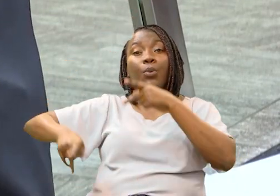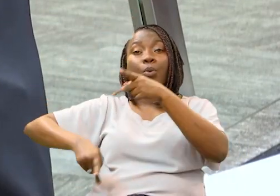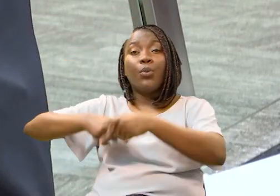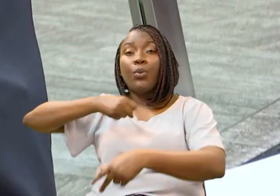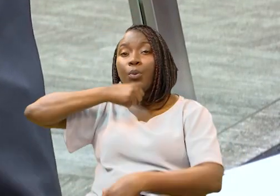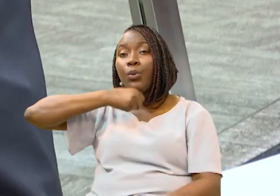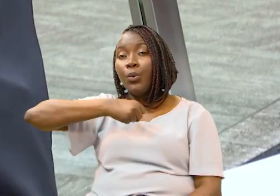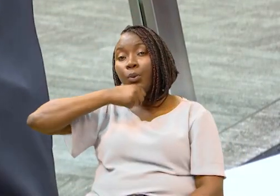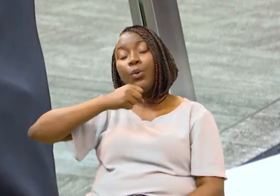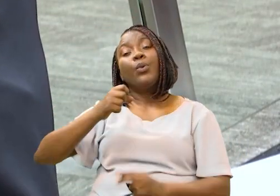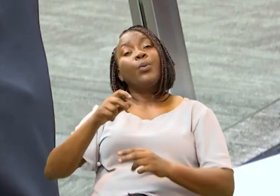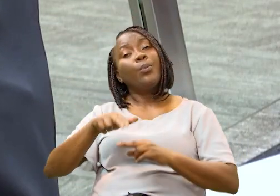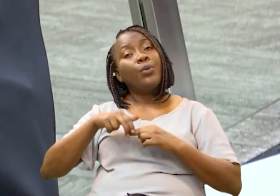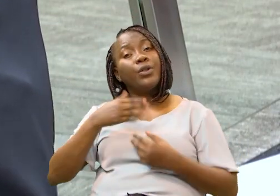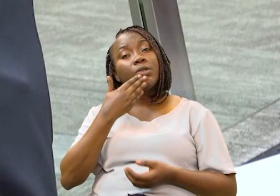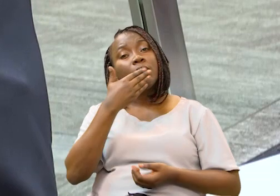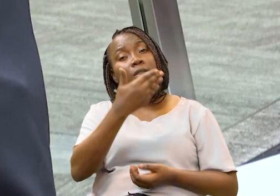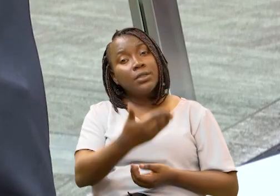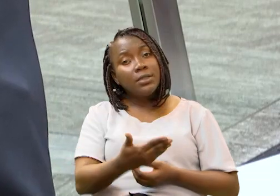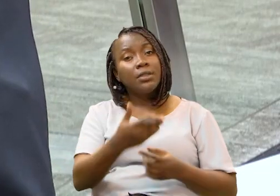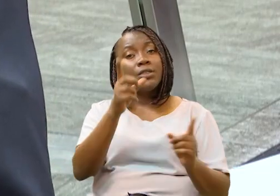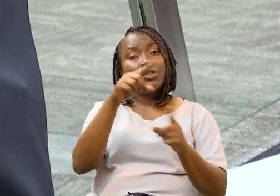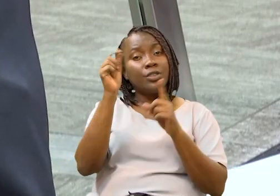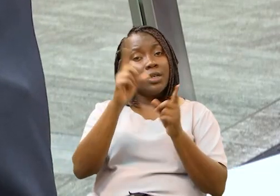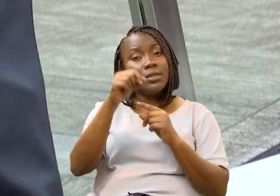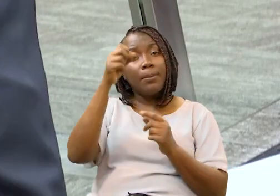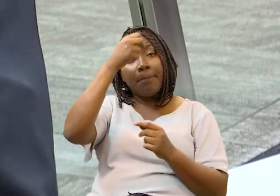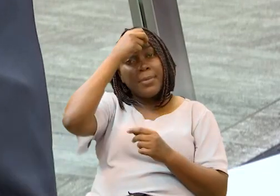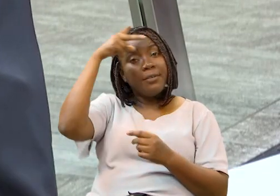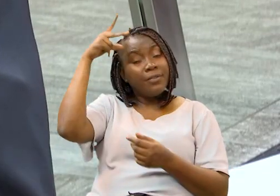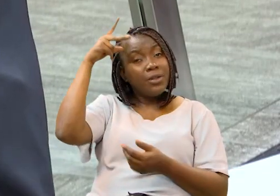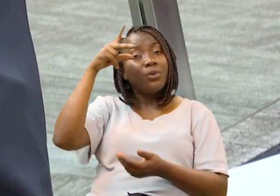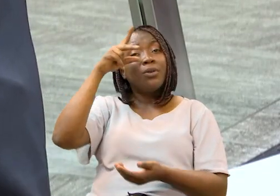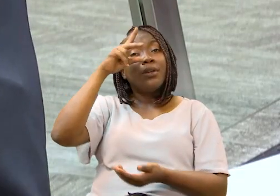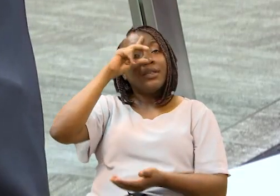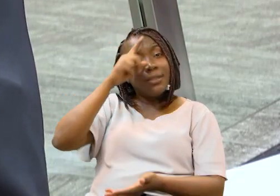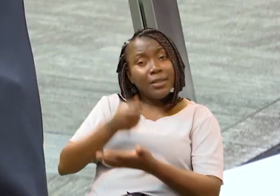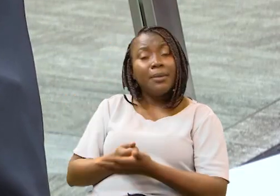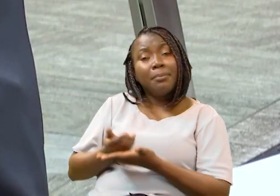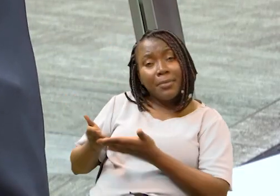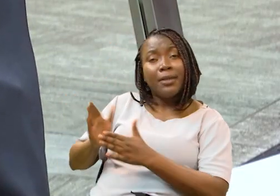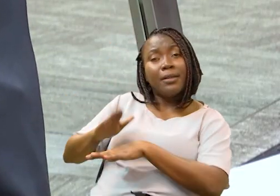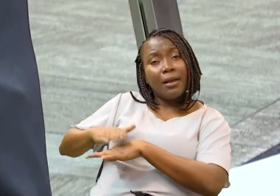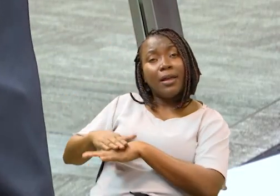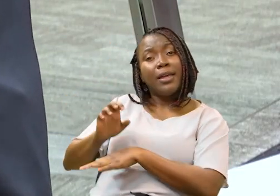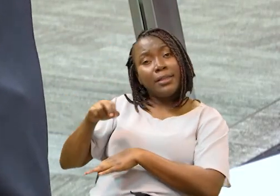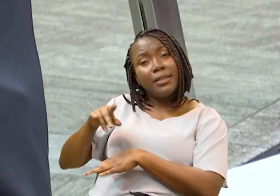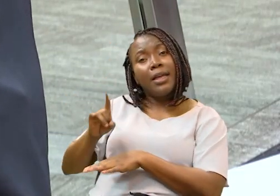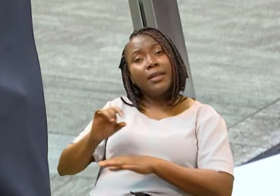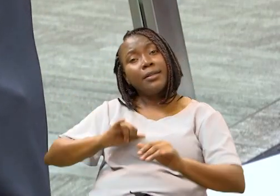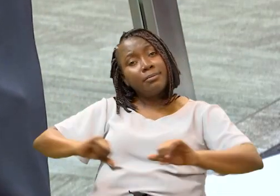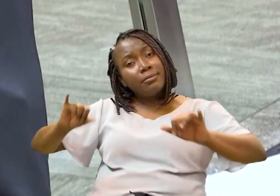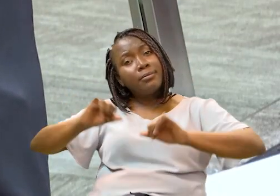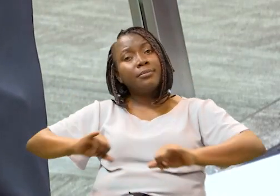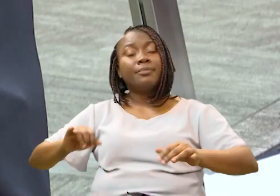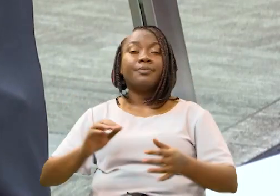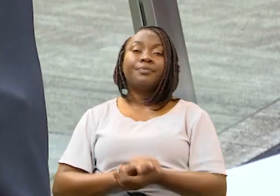importância para o público idoso. Por isso, nós solicitamos por indicação ao prefeito que determine a Endec fazer essa campanha educativa.